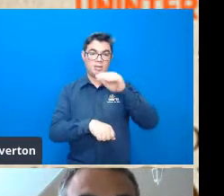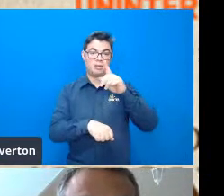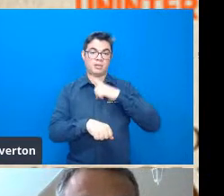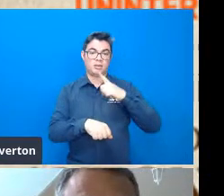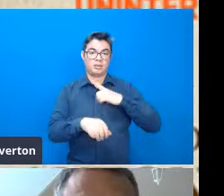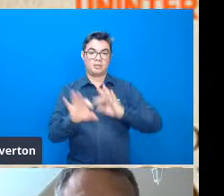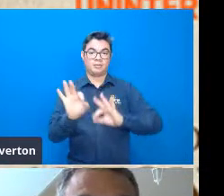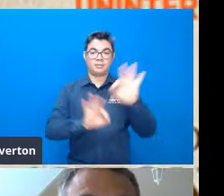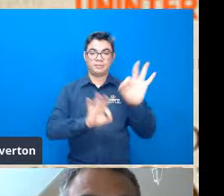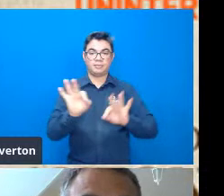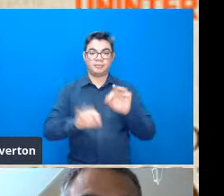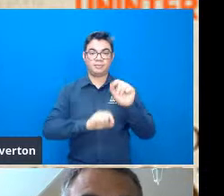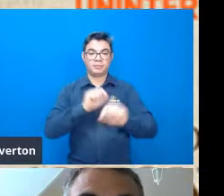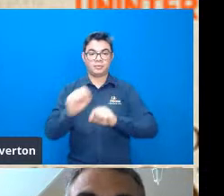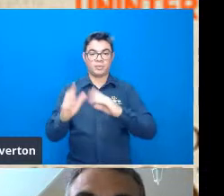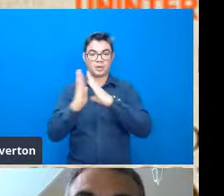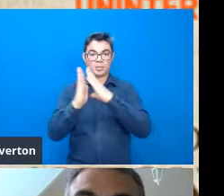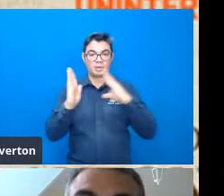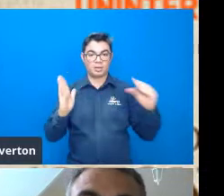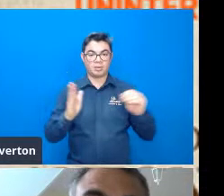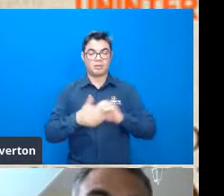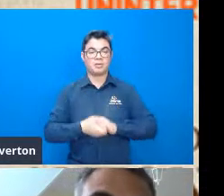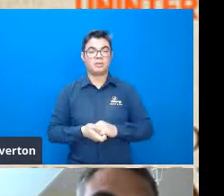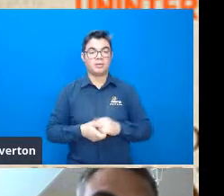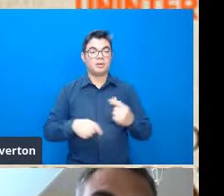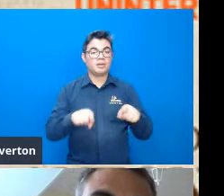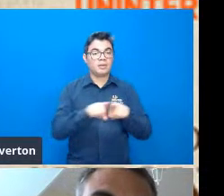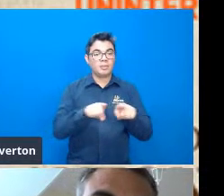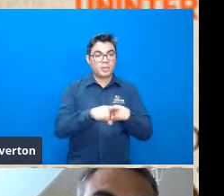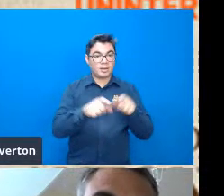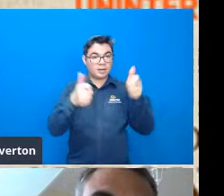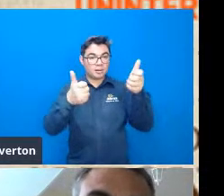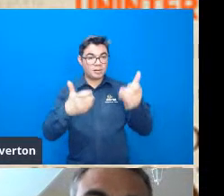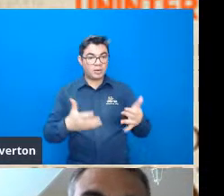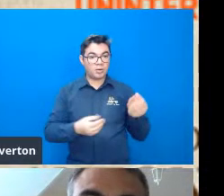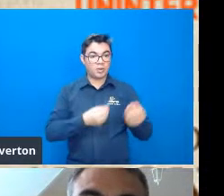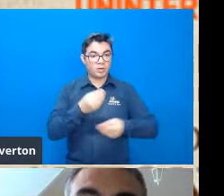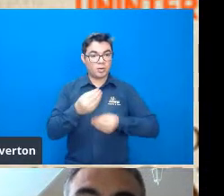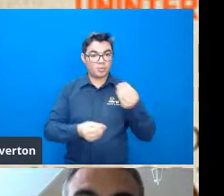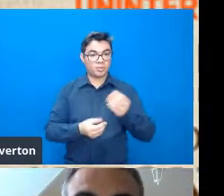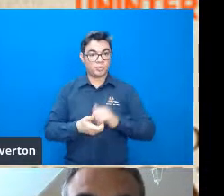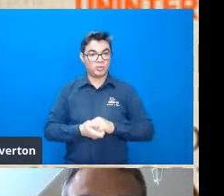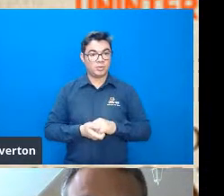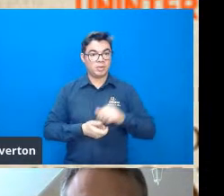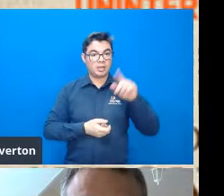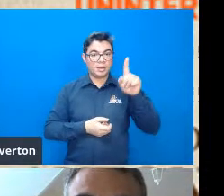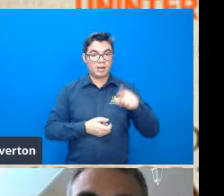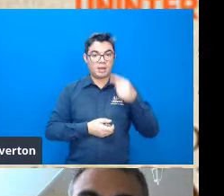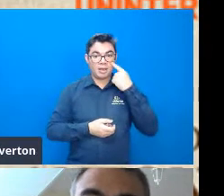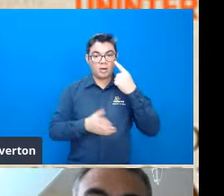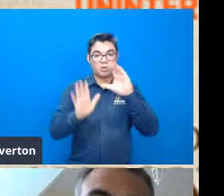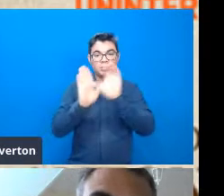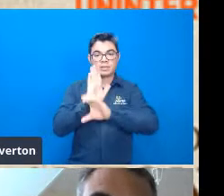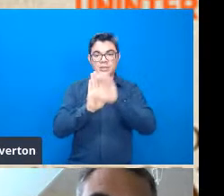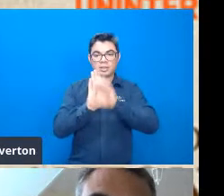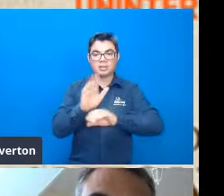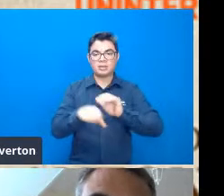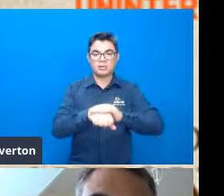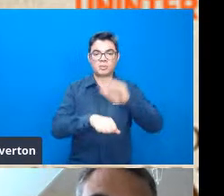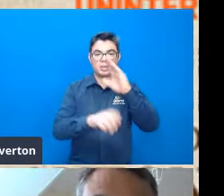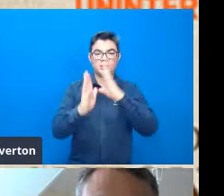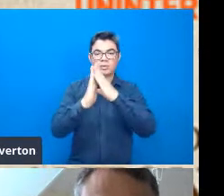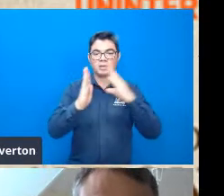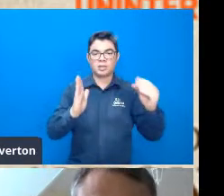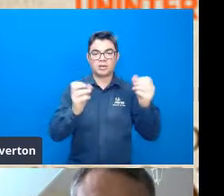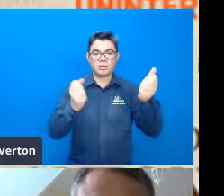formulação de modelos ele trouxe aqui a sua concepção conceitual de modelos